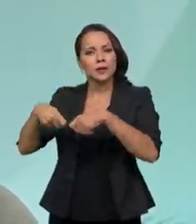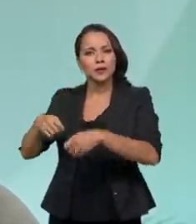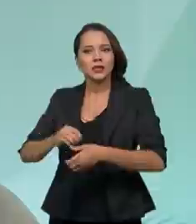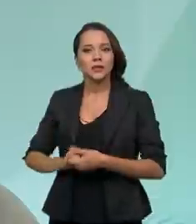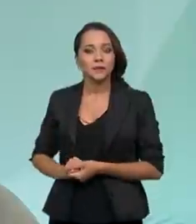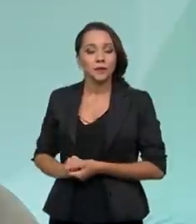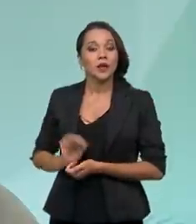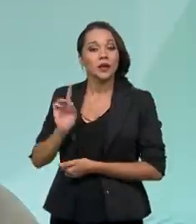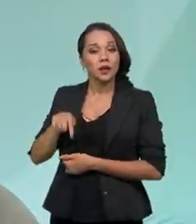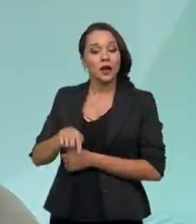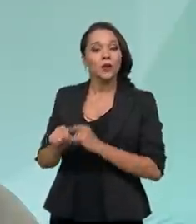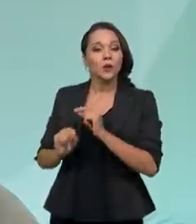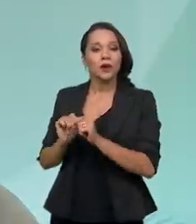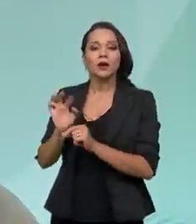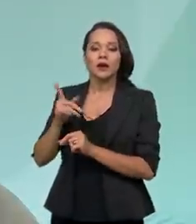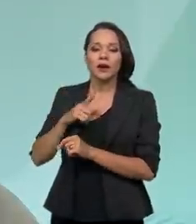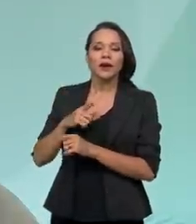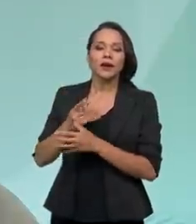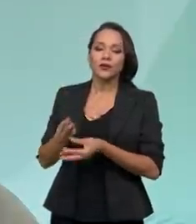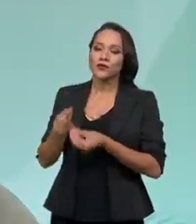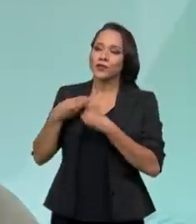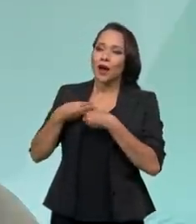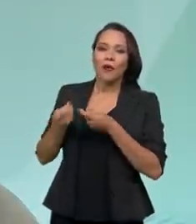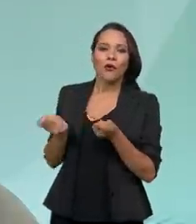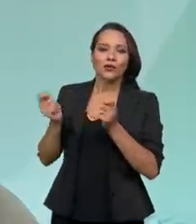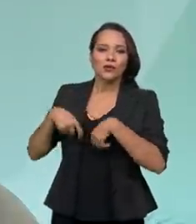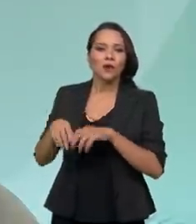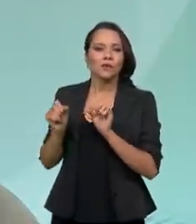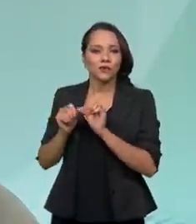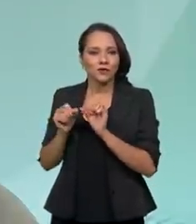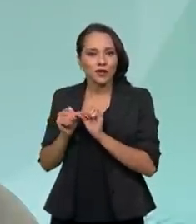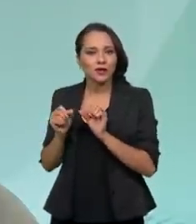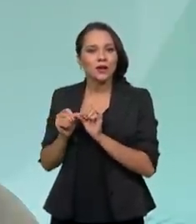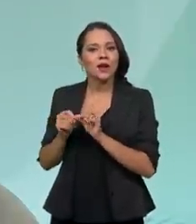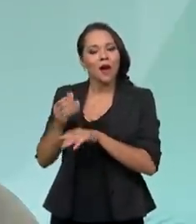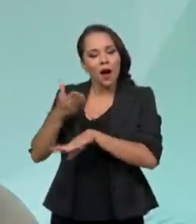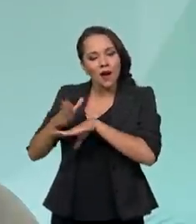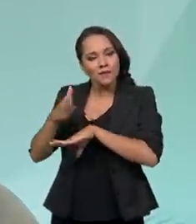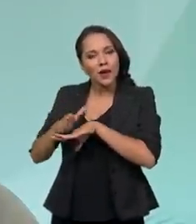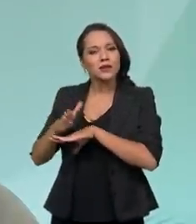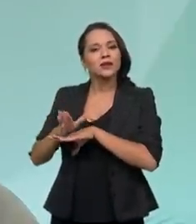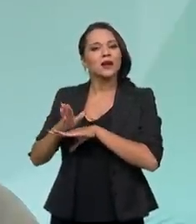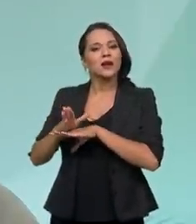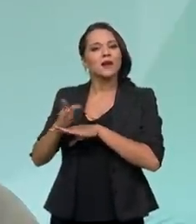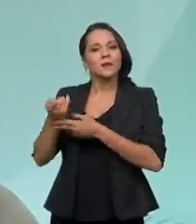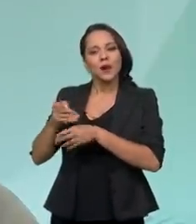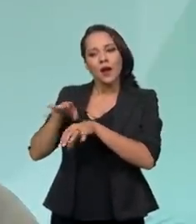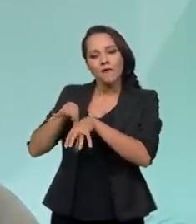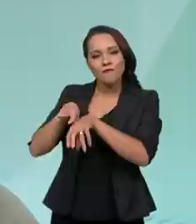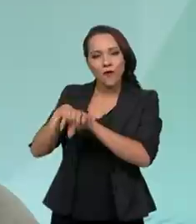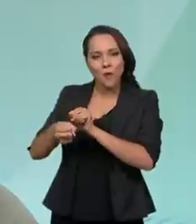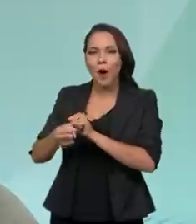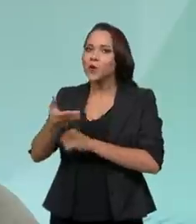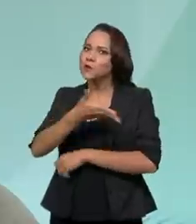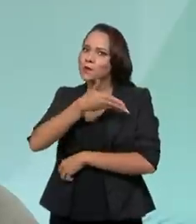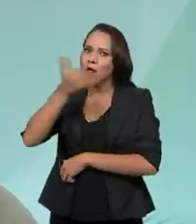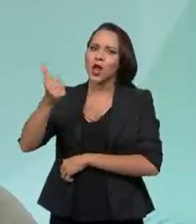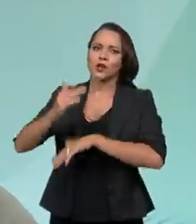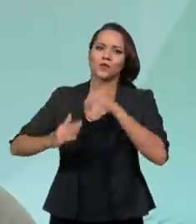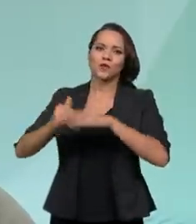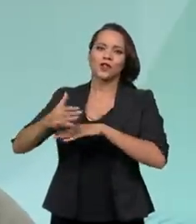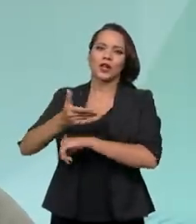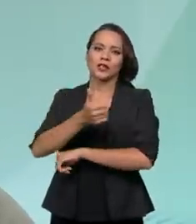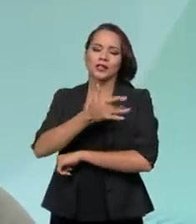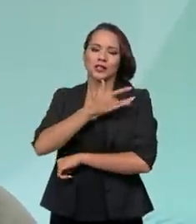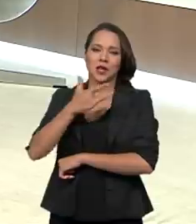eles são realmente... nos dão a condição de fazer a prática especial para formar, me permitam, os melhores profissionais